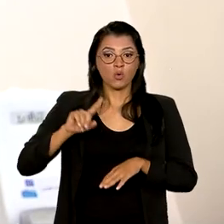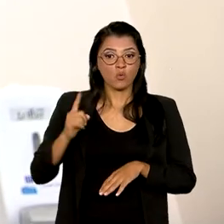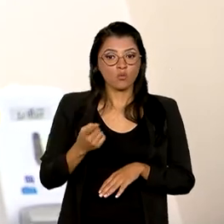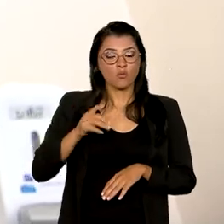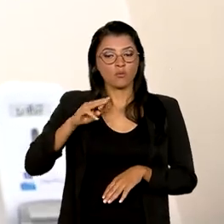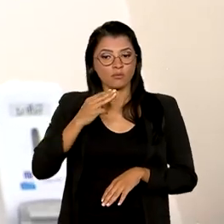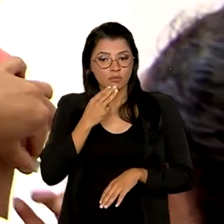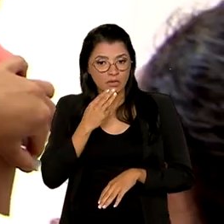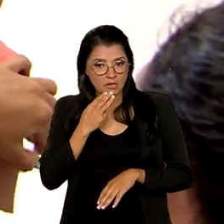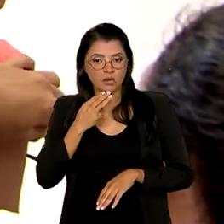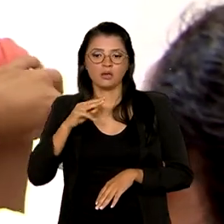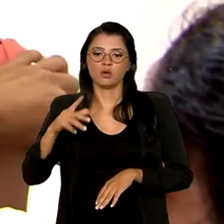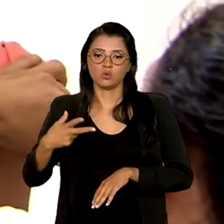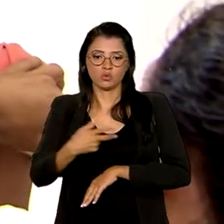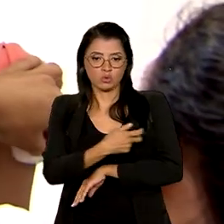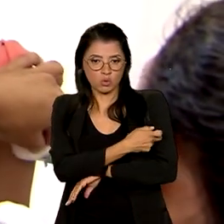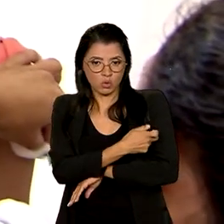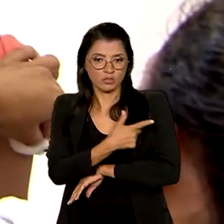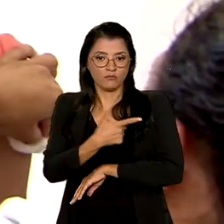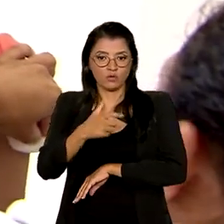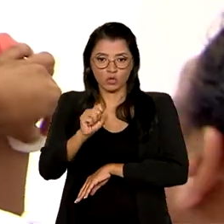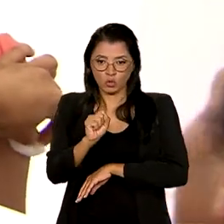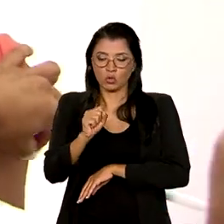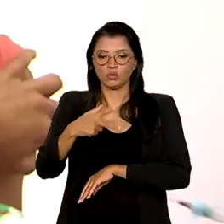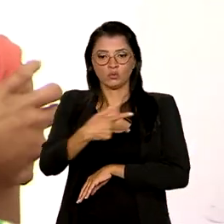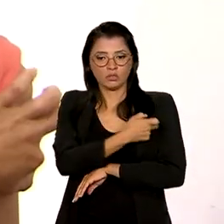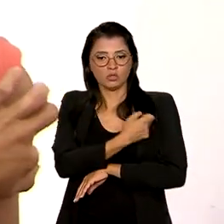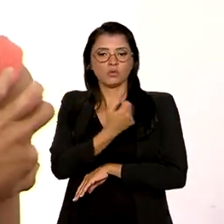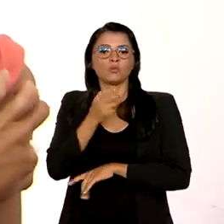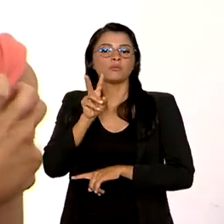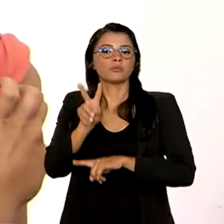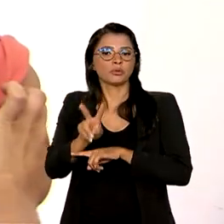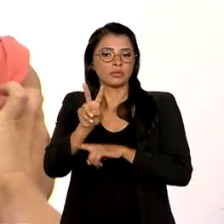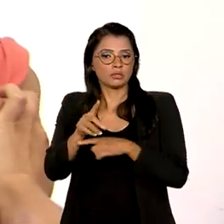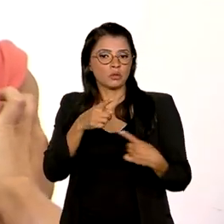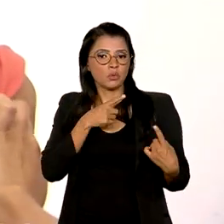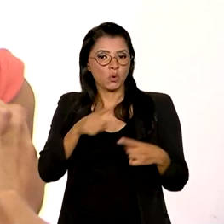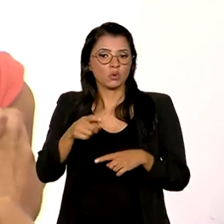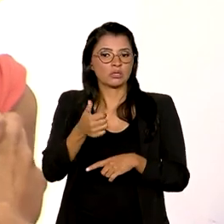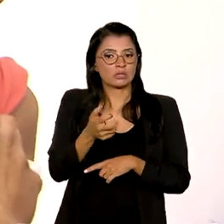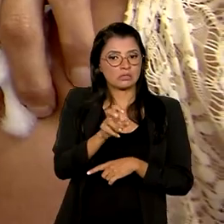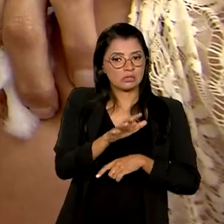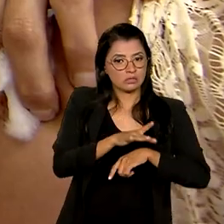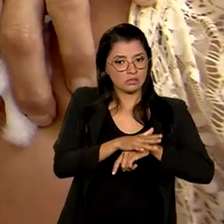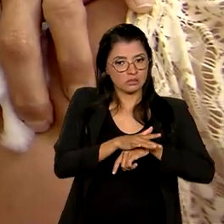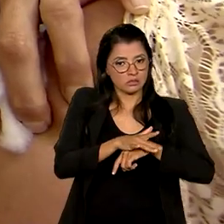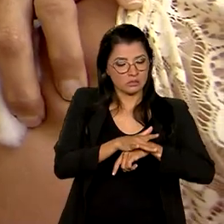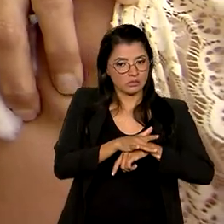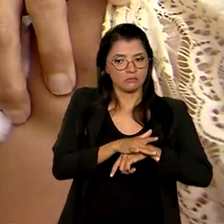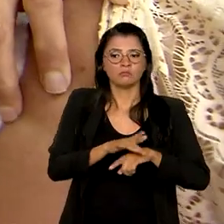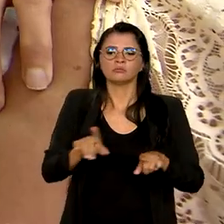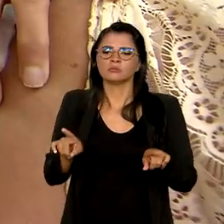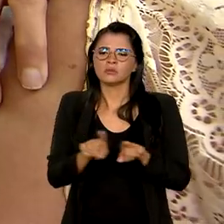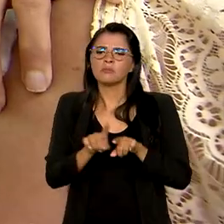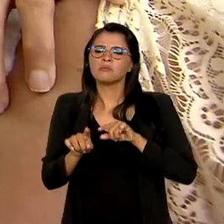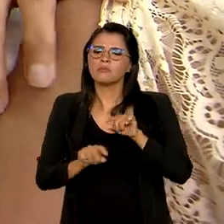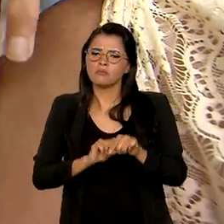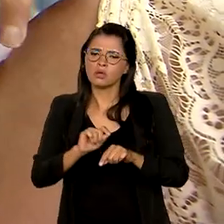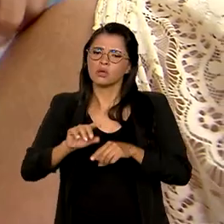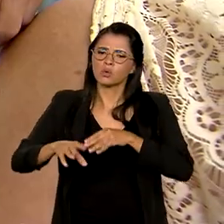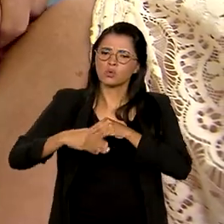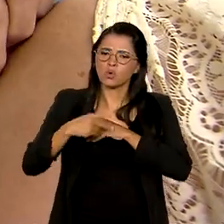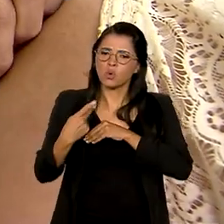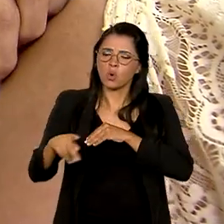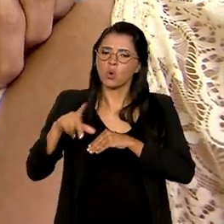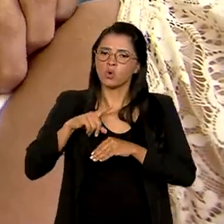mil doses de 28 vacinas para proteção contra 15 doenças. Além disso, incluiu